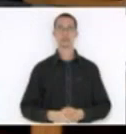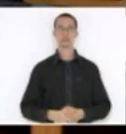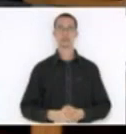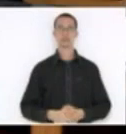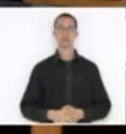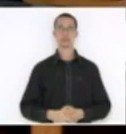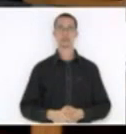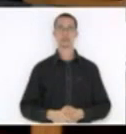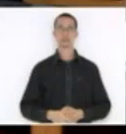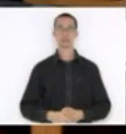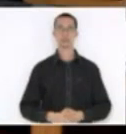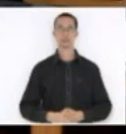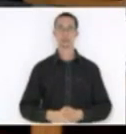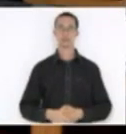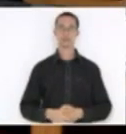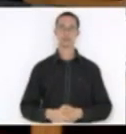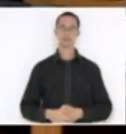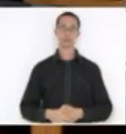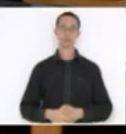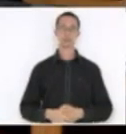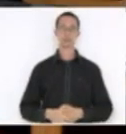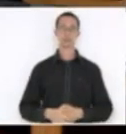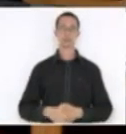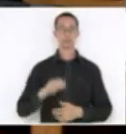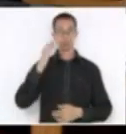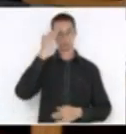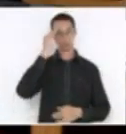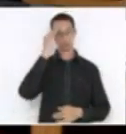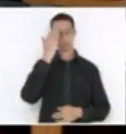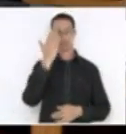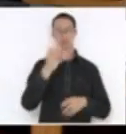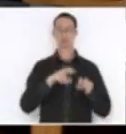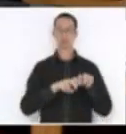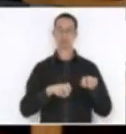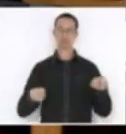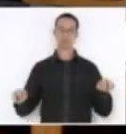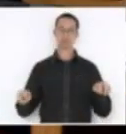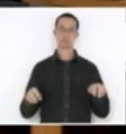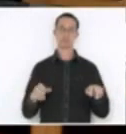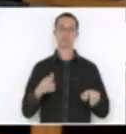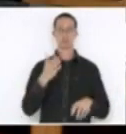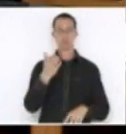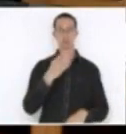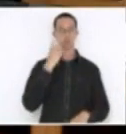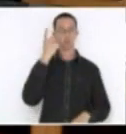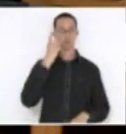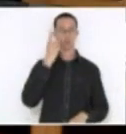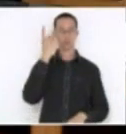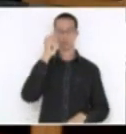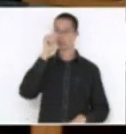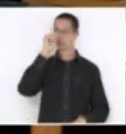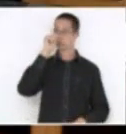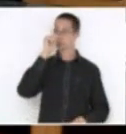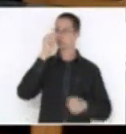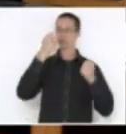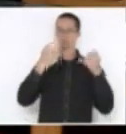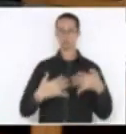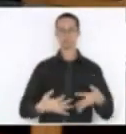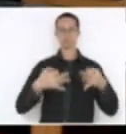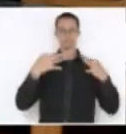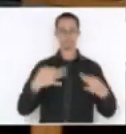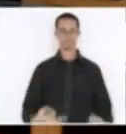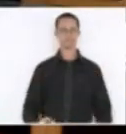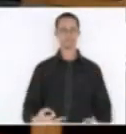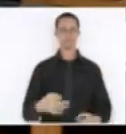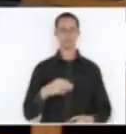Nós entendemos a preocupação na mesa, mas o deputado, a minha argumenta bem. Essa medida provisória, ela